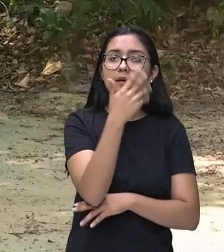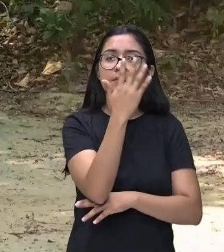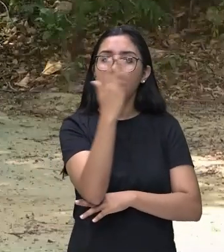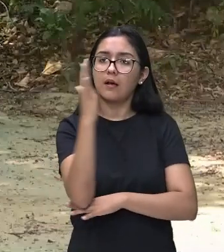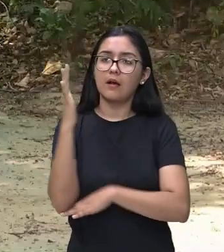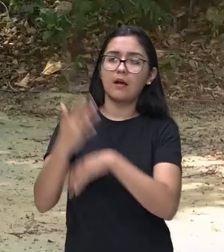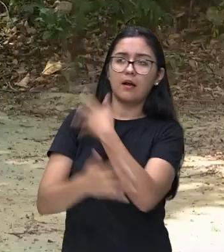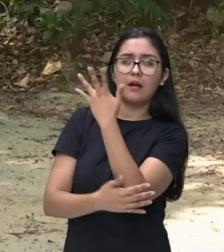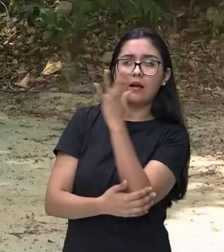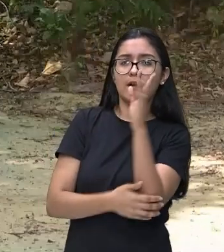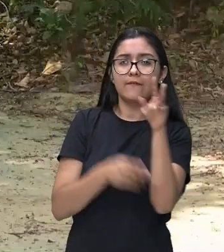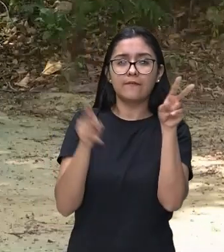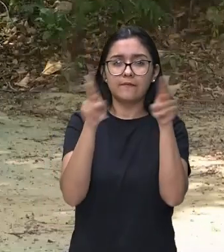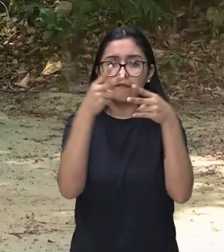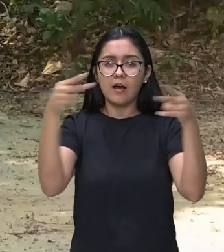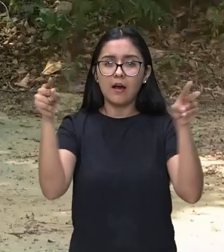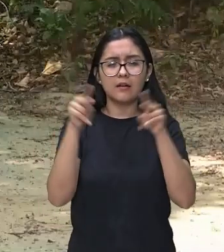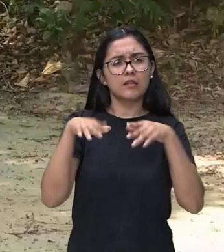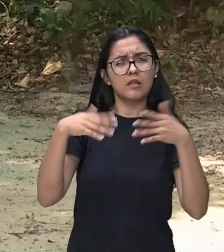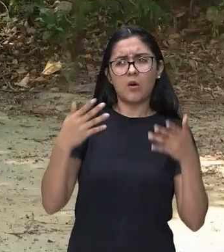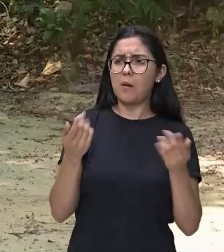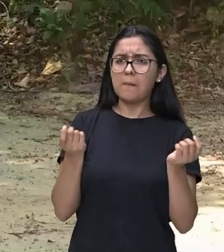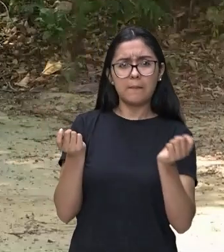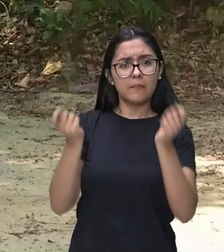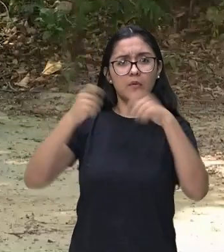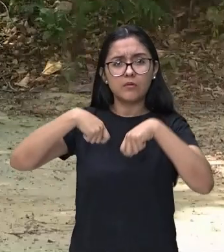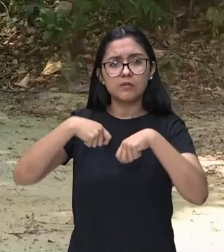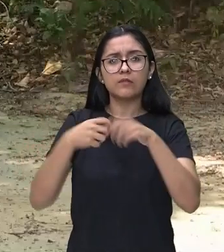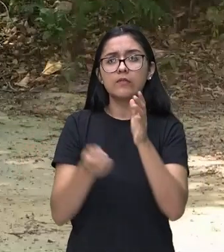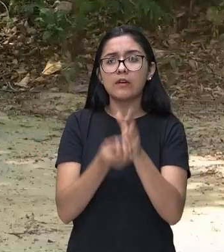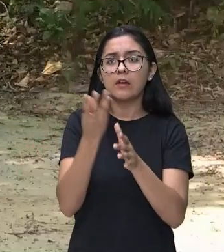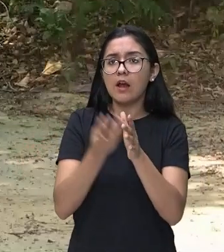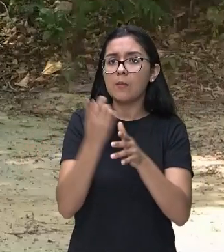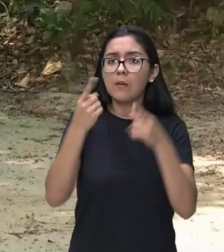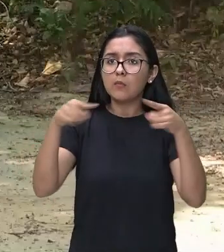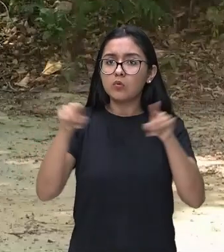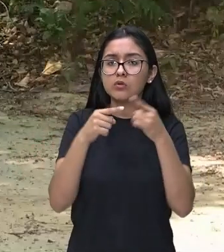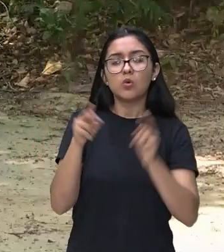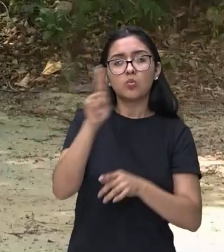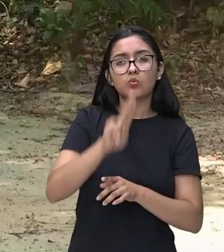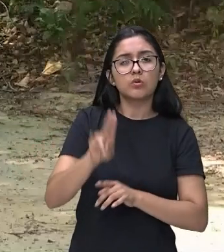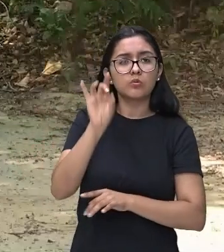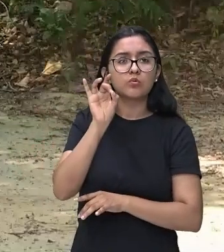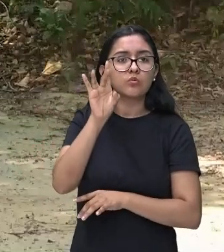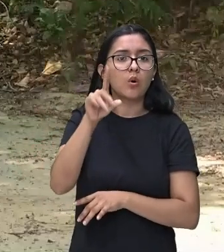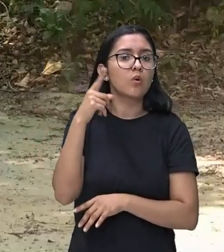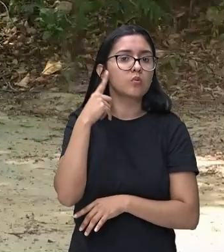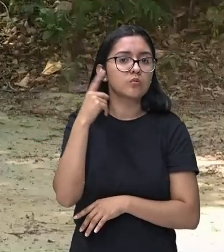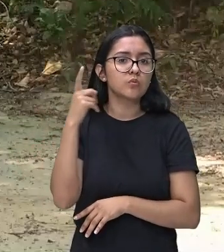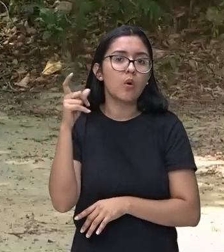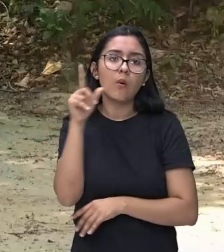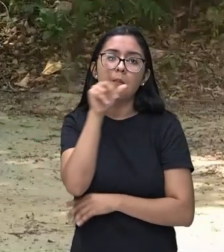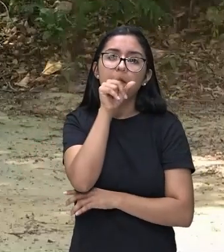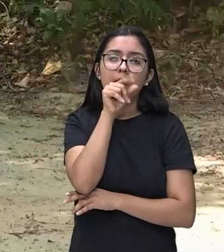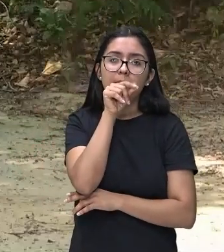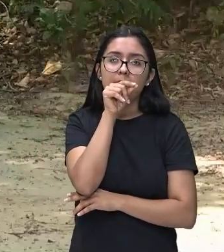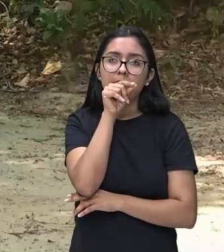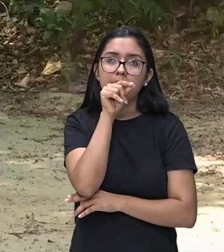produzir uma música com sons de pássaros? Sim, é possível, através da